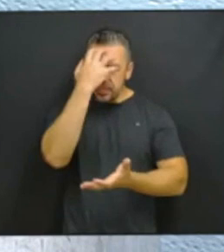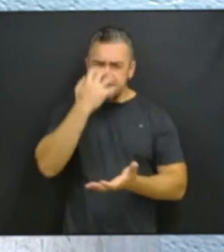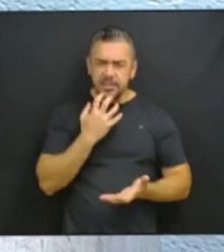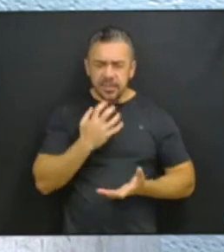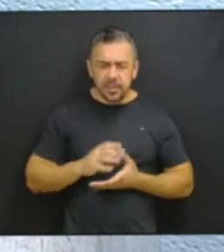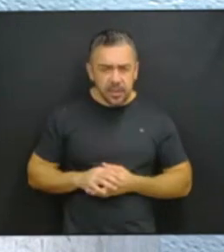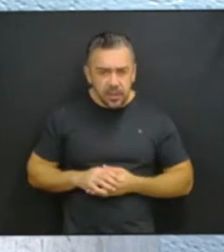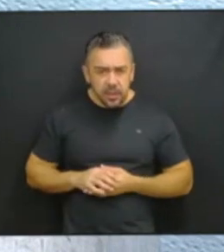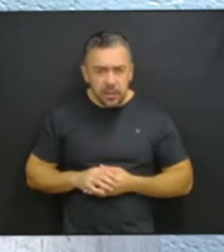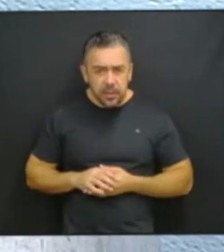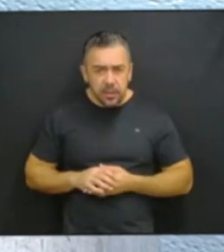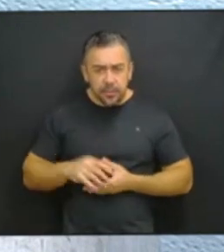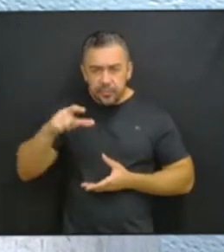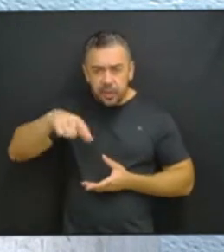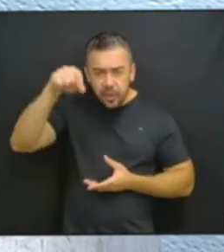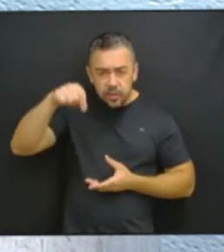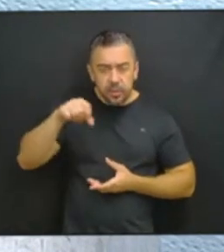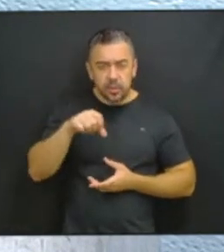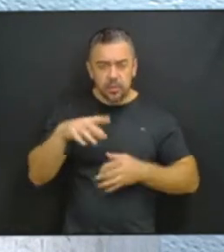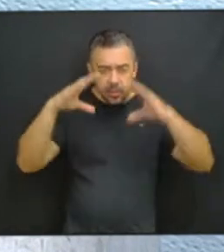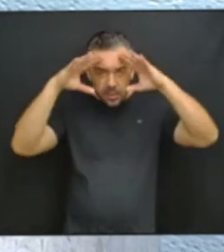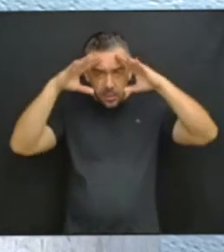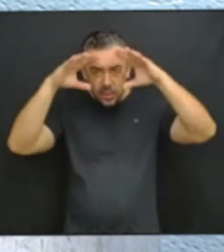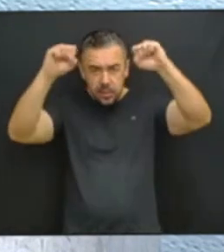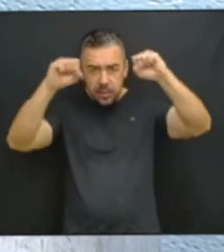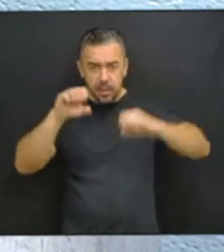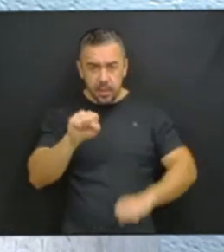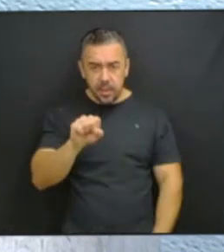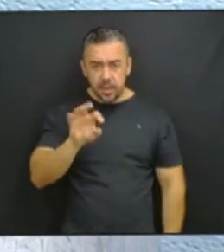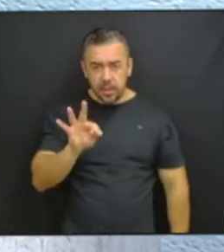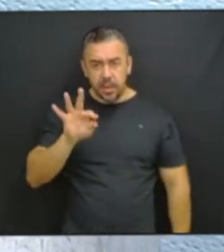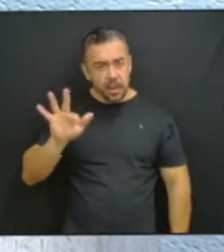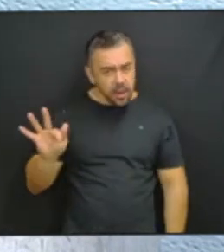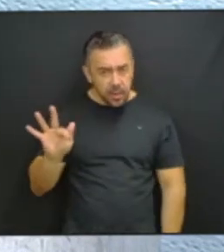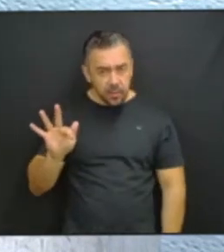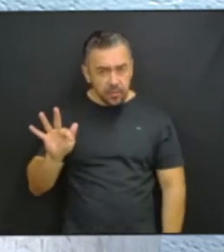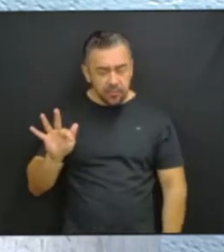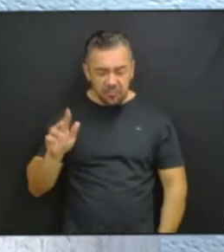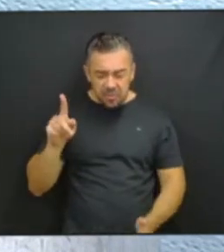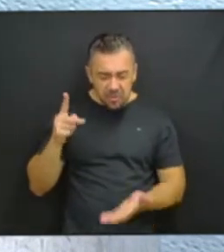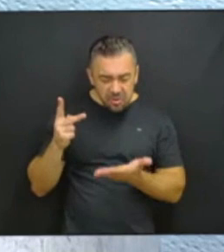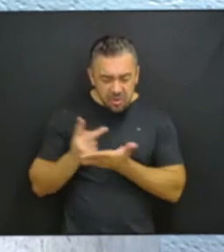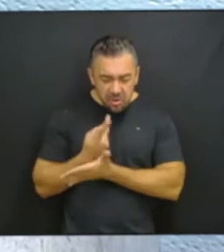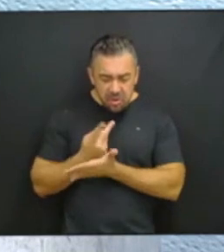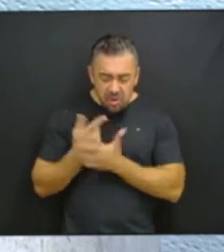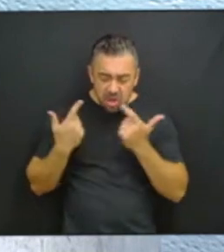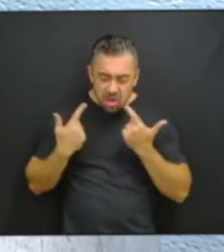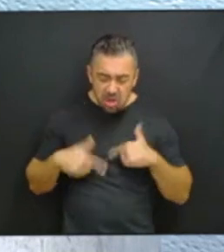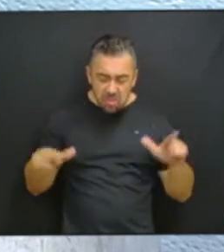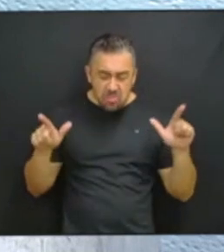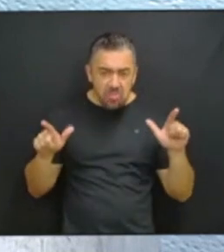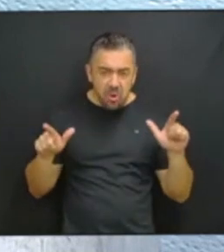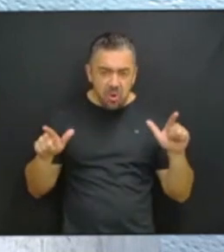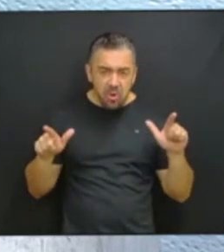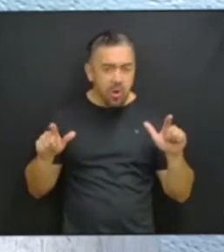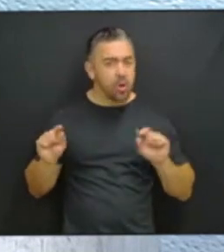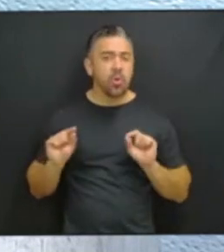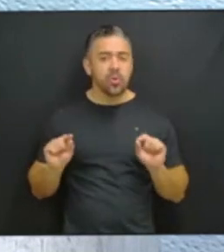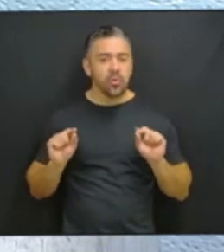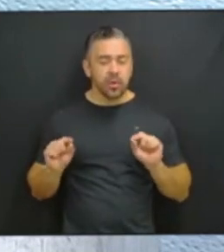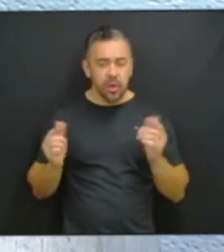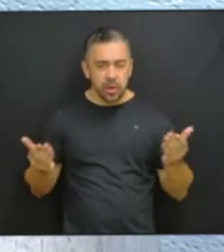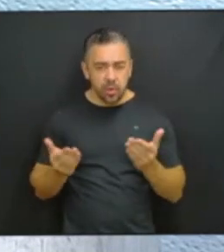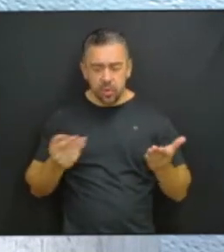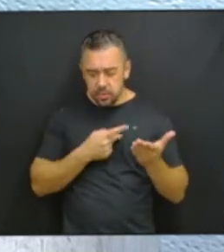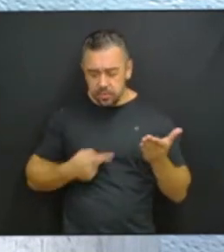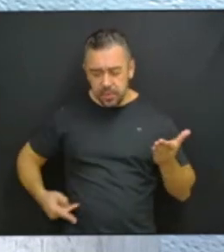Foi por conta de uma decisão do STF, controversa, que se limpou a ficha do hoje presidente do